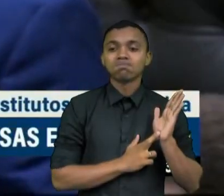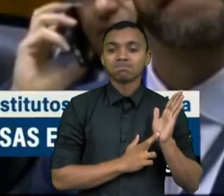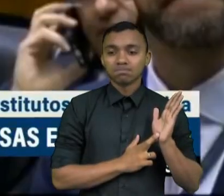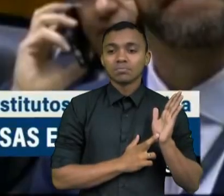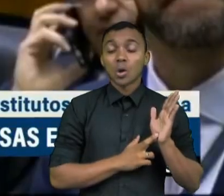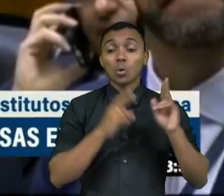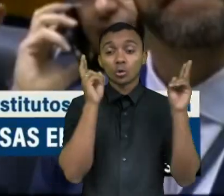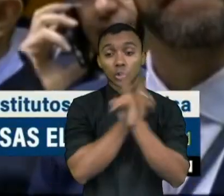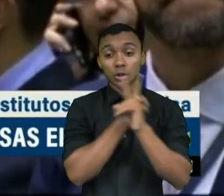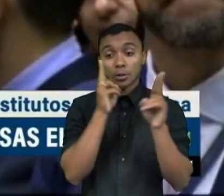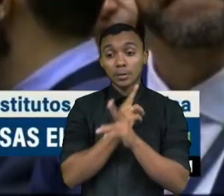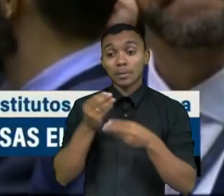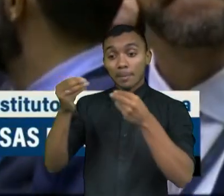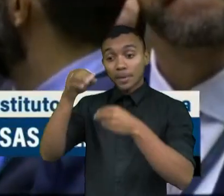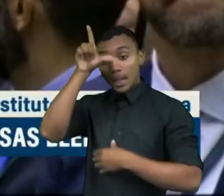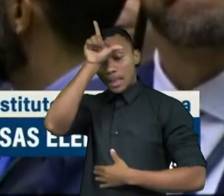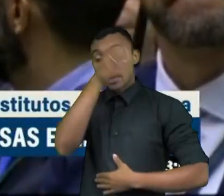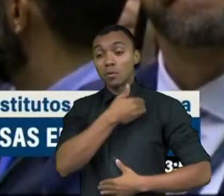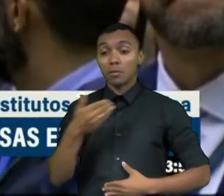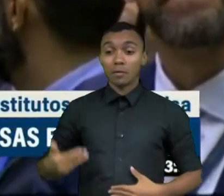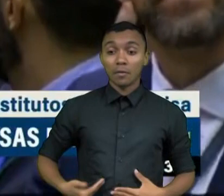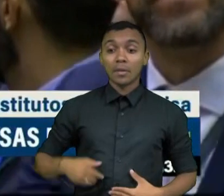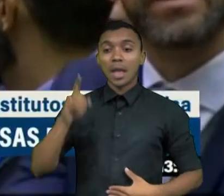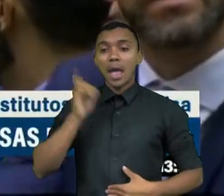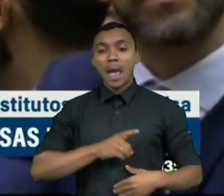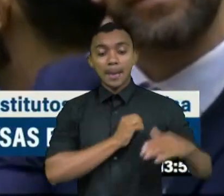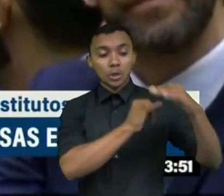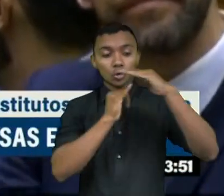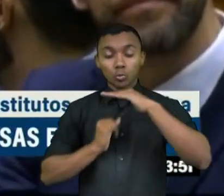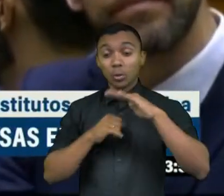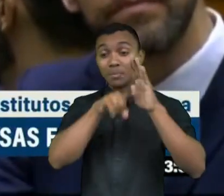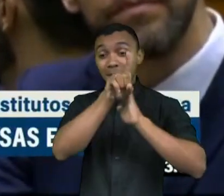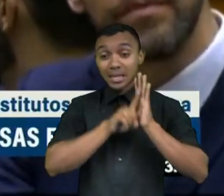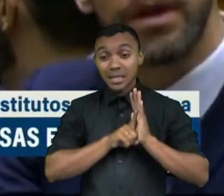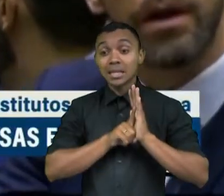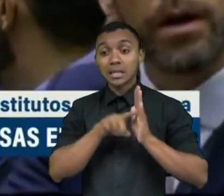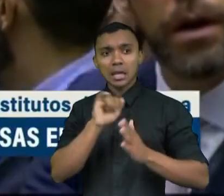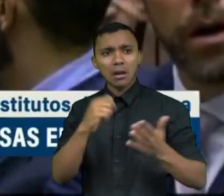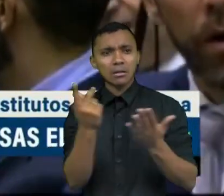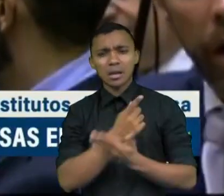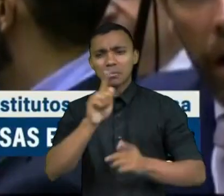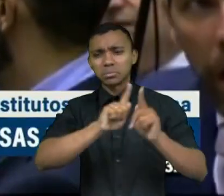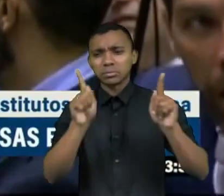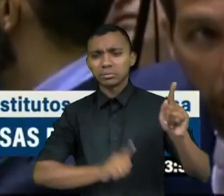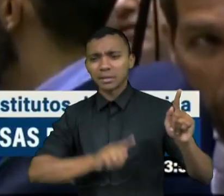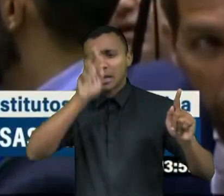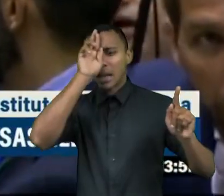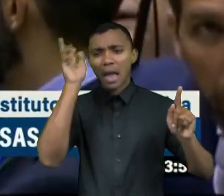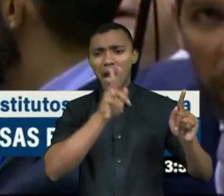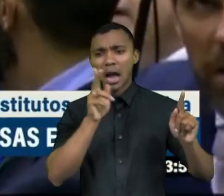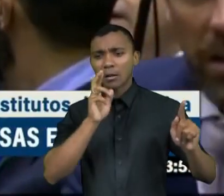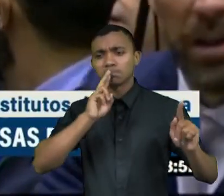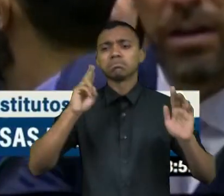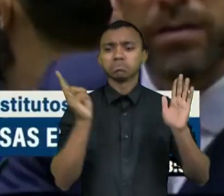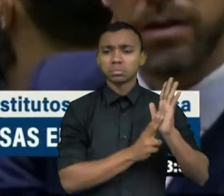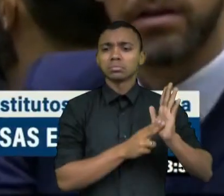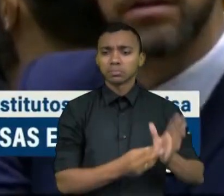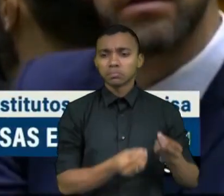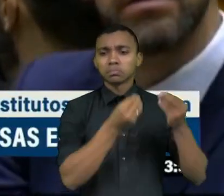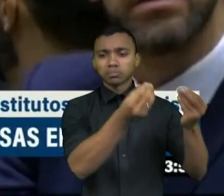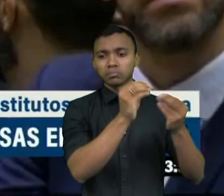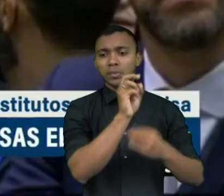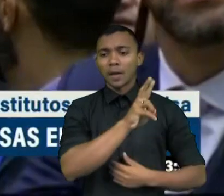do governo que visa criminalizar os institutos de pesquisa quando os resultados dos levantamentos não forem